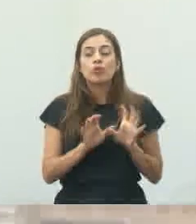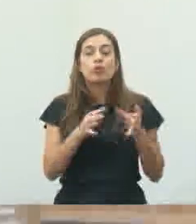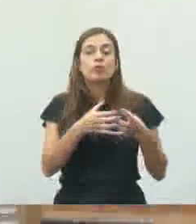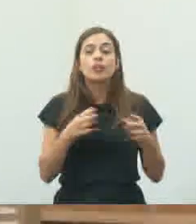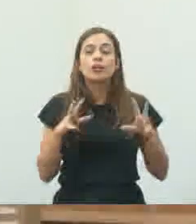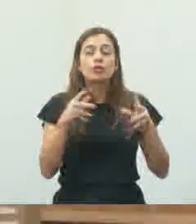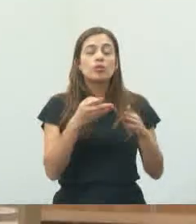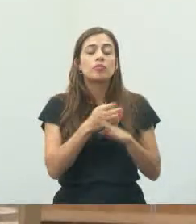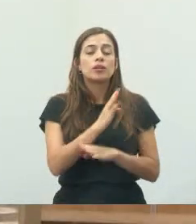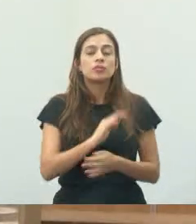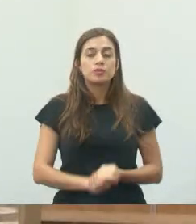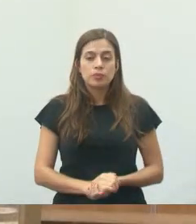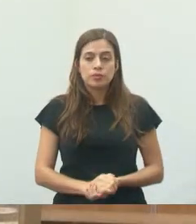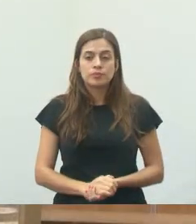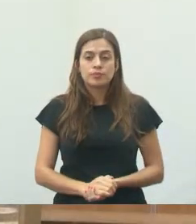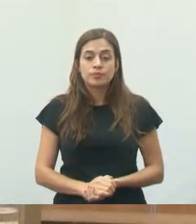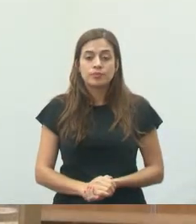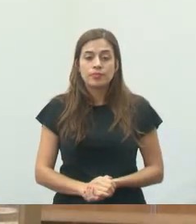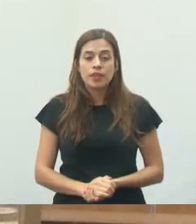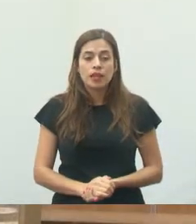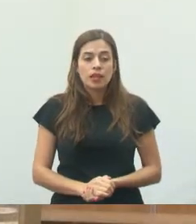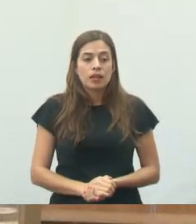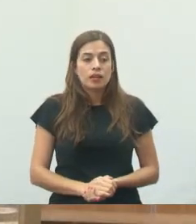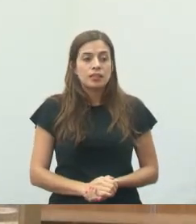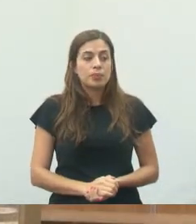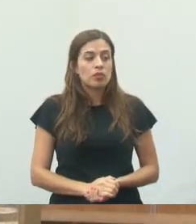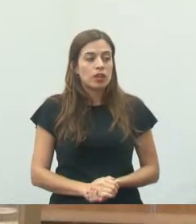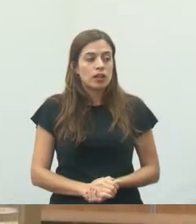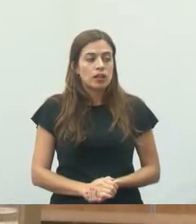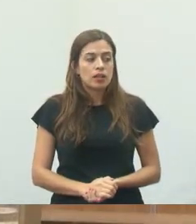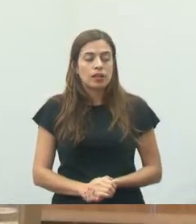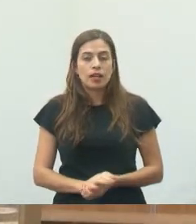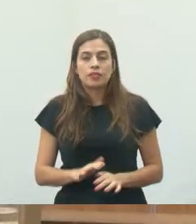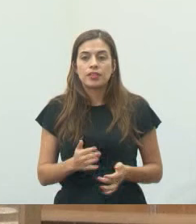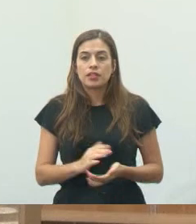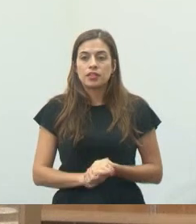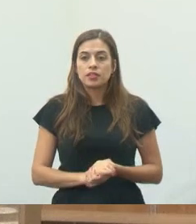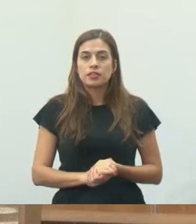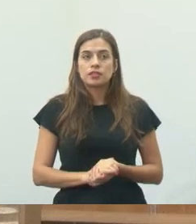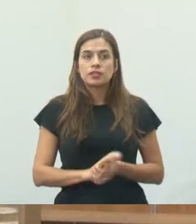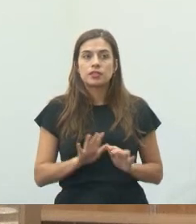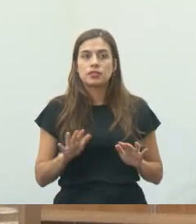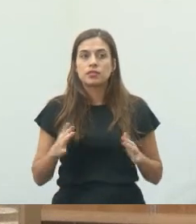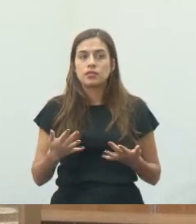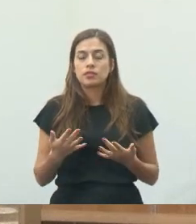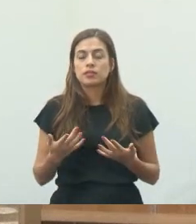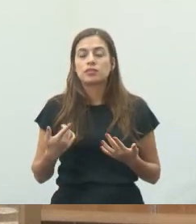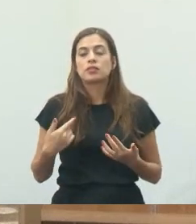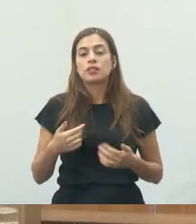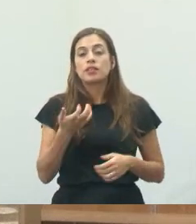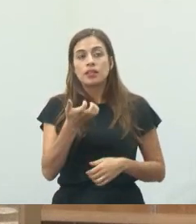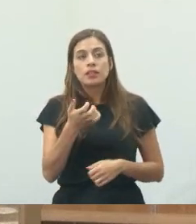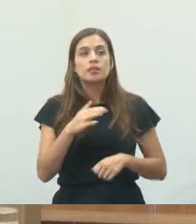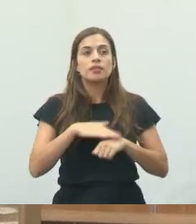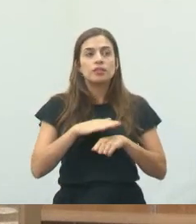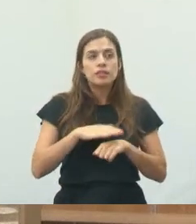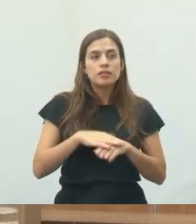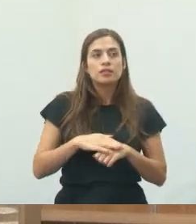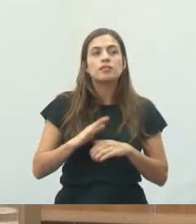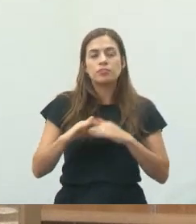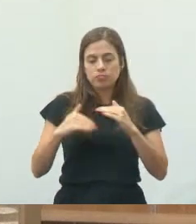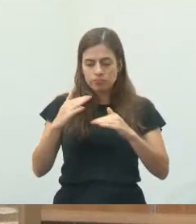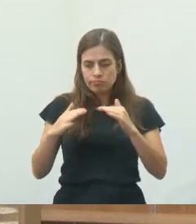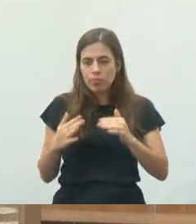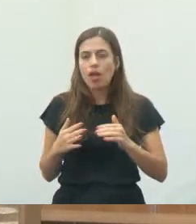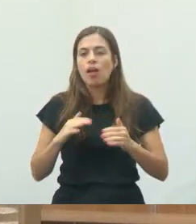Comunidade participou e aprovou. Então, nós queremos fazer cada vez mais atividades lá no Meia Lua, que